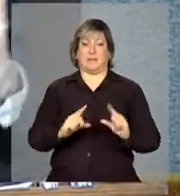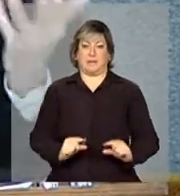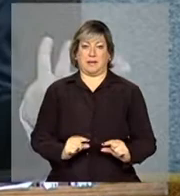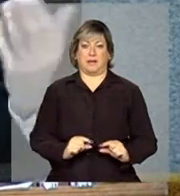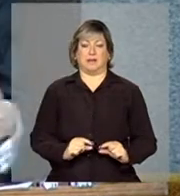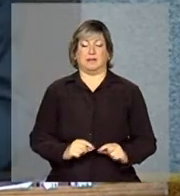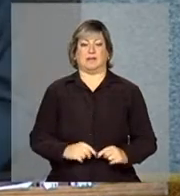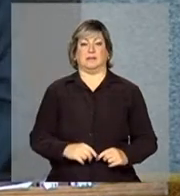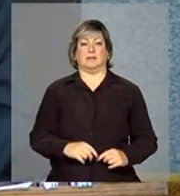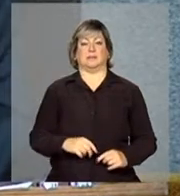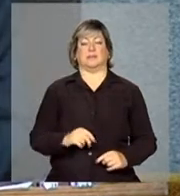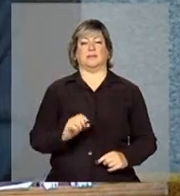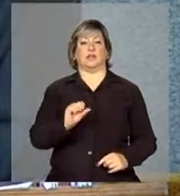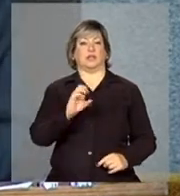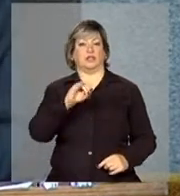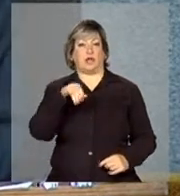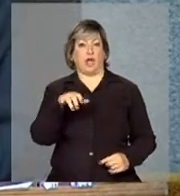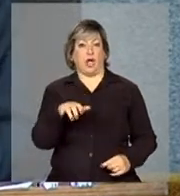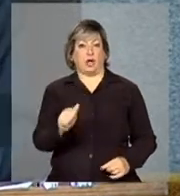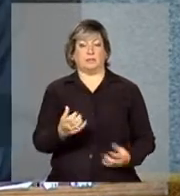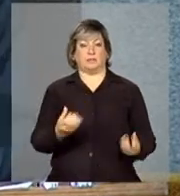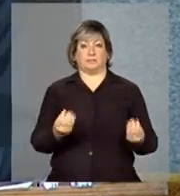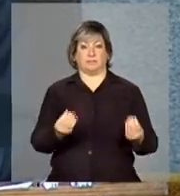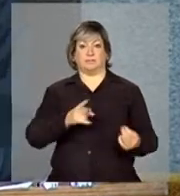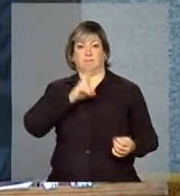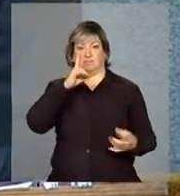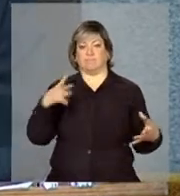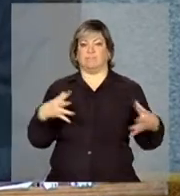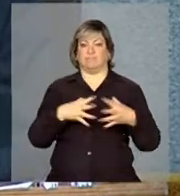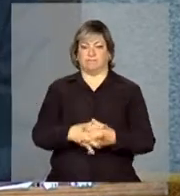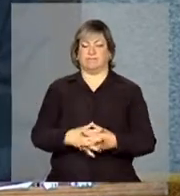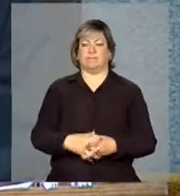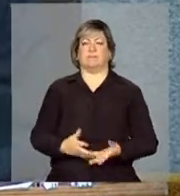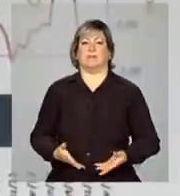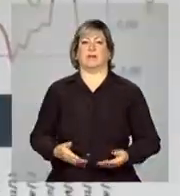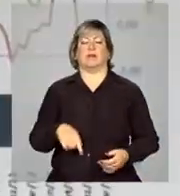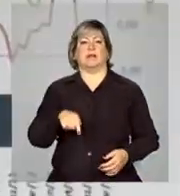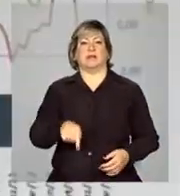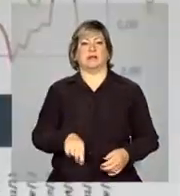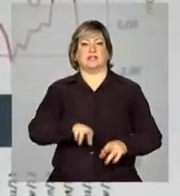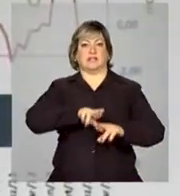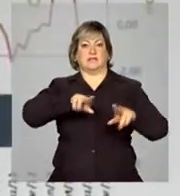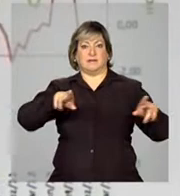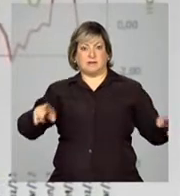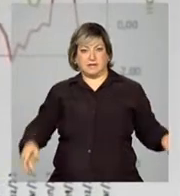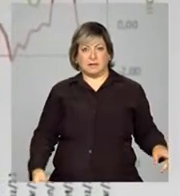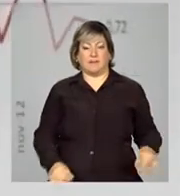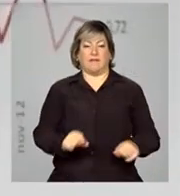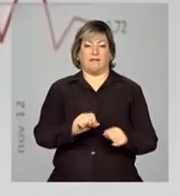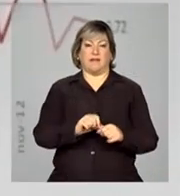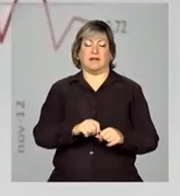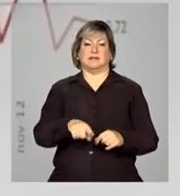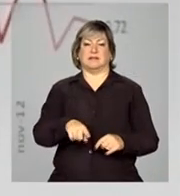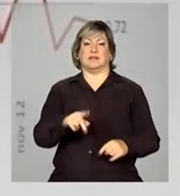O IPA, por exemplo, o soja tem um peso muito grande, e essa divergência reflete essa pressão nos in natura.